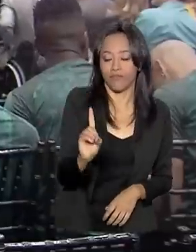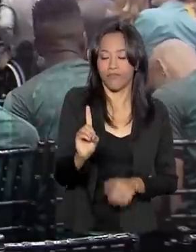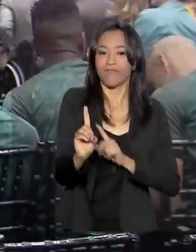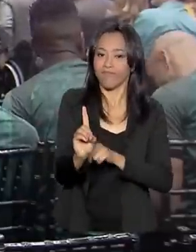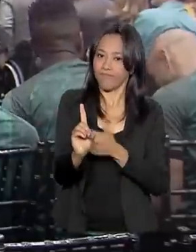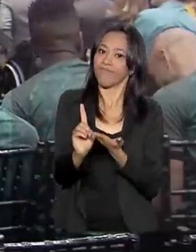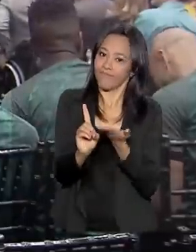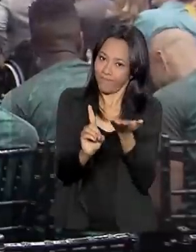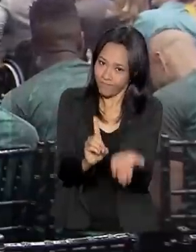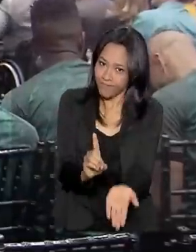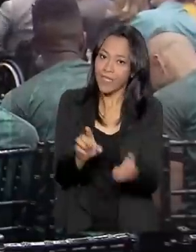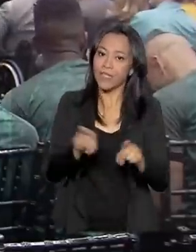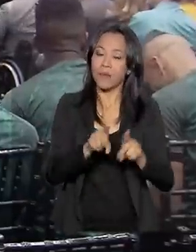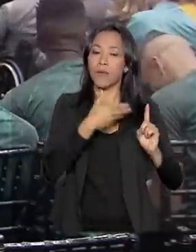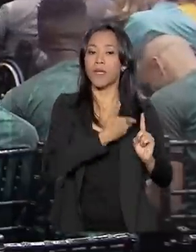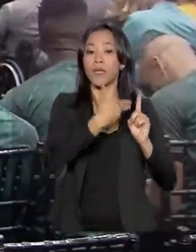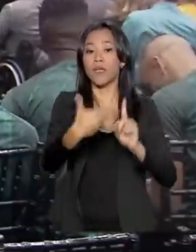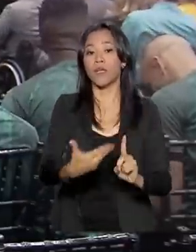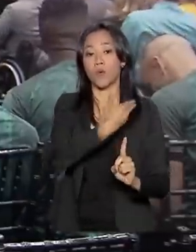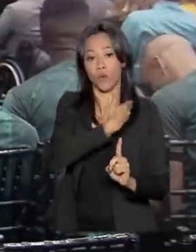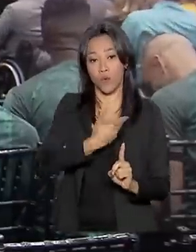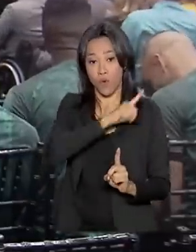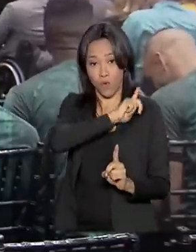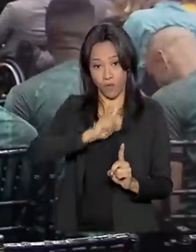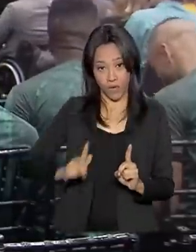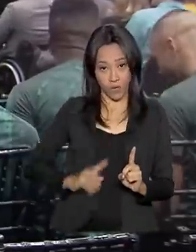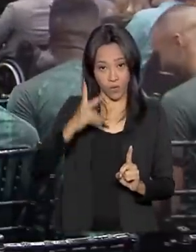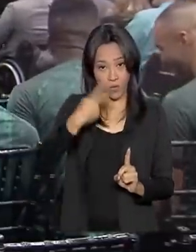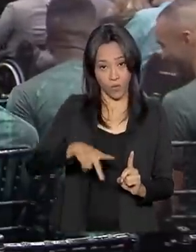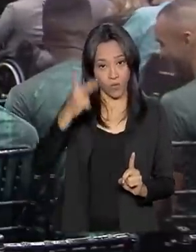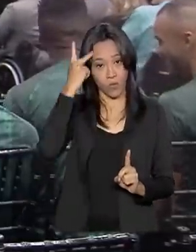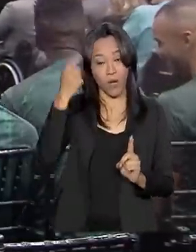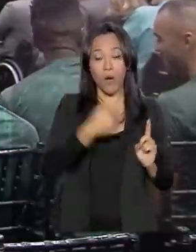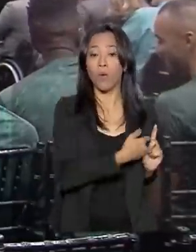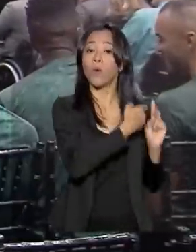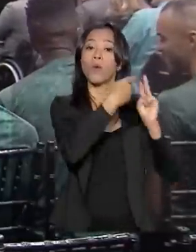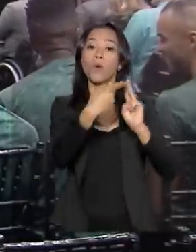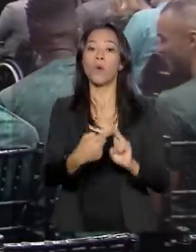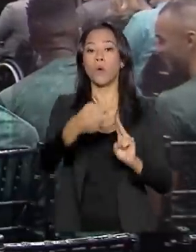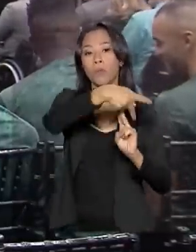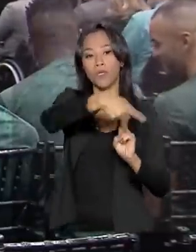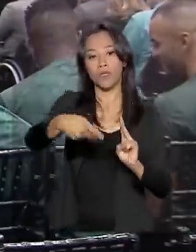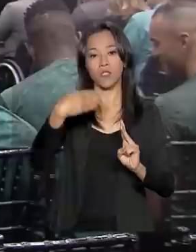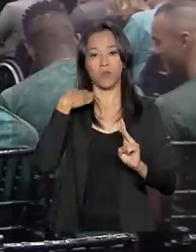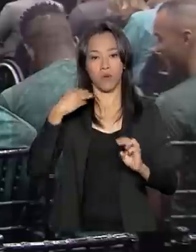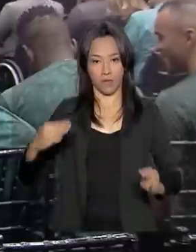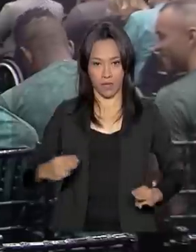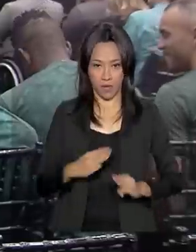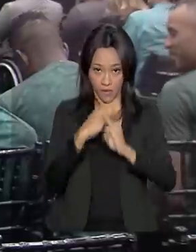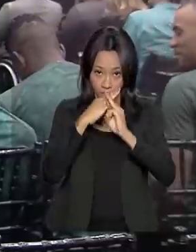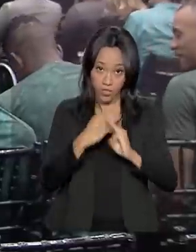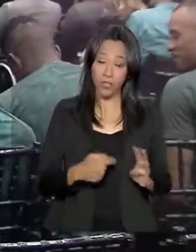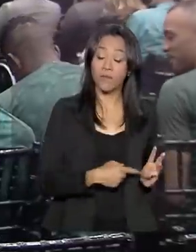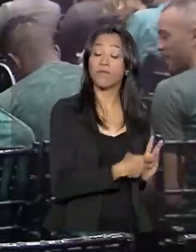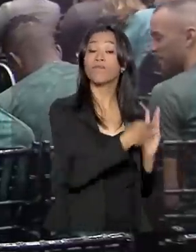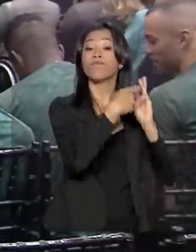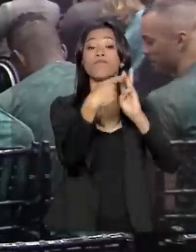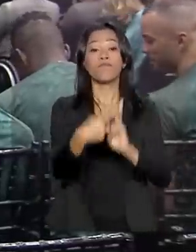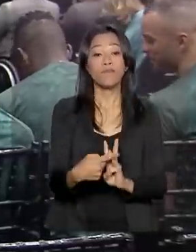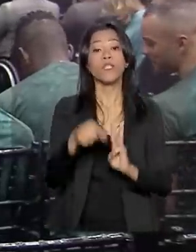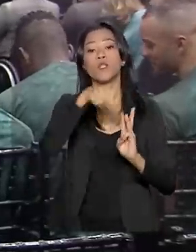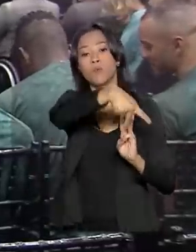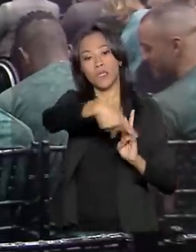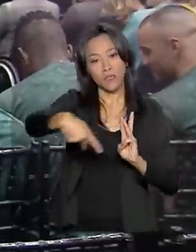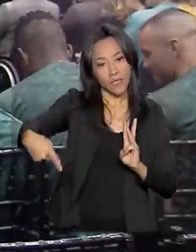aqui da solenidade o governador de São Paulo, João Dória, o presidente da Caixa, Pedro Guimarães, e também o